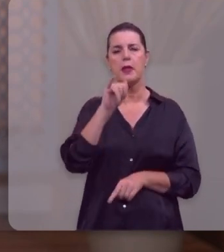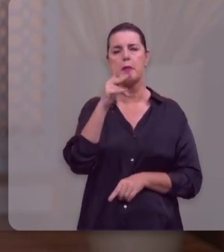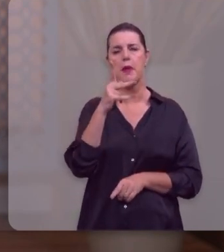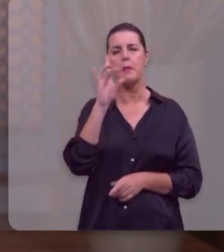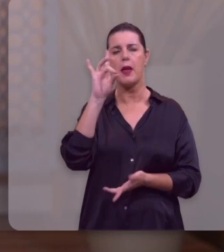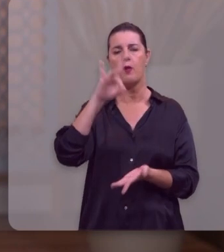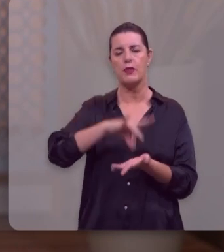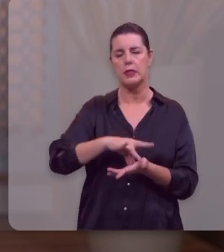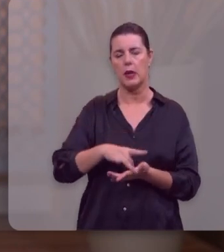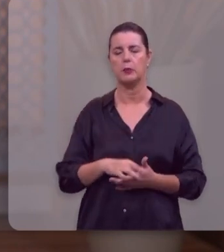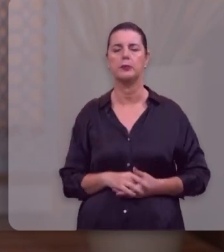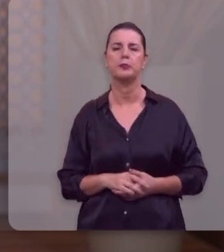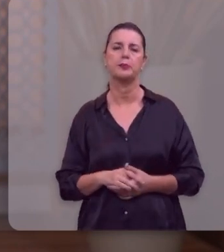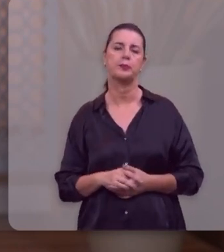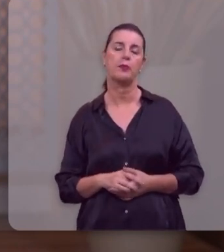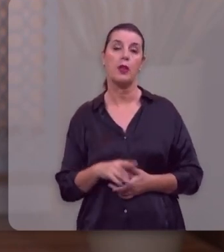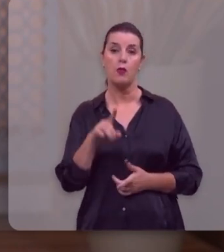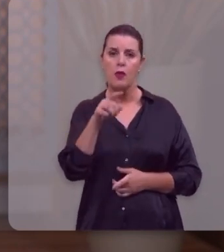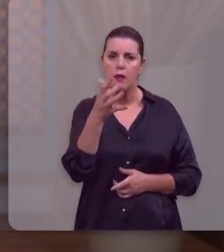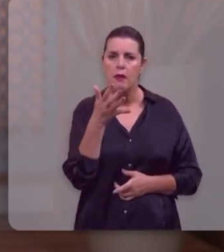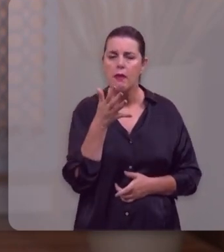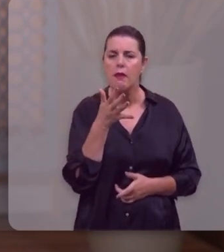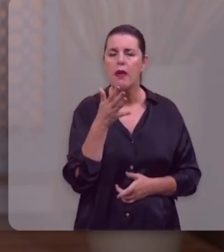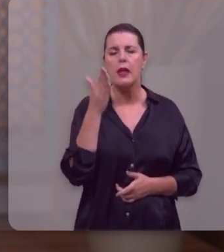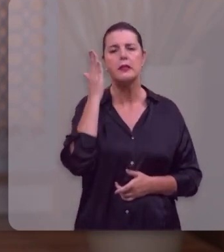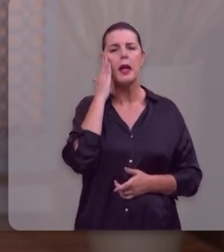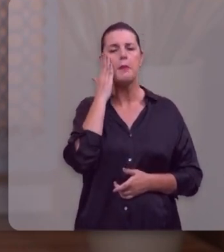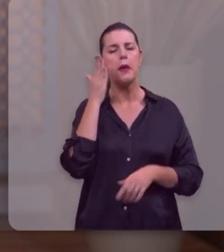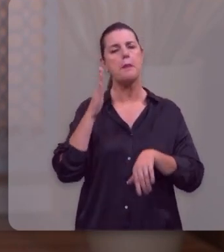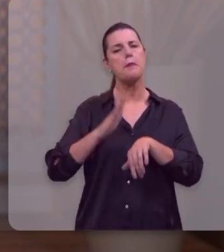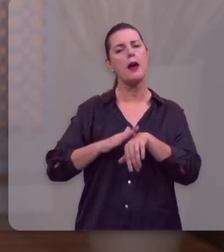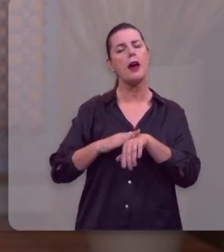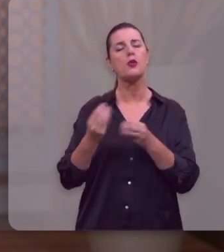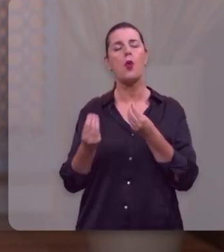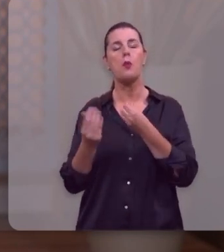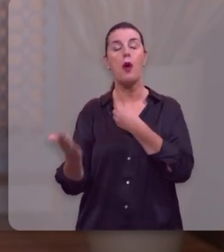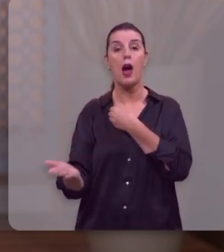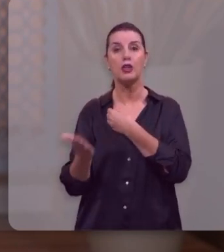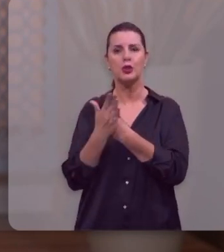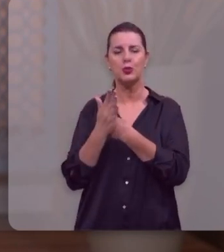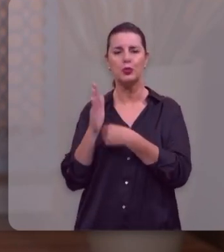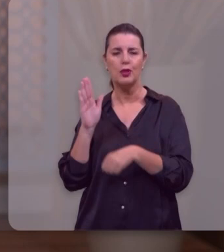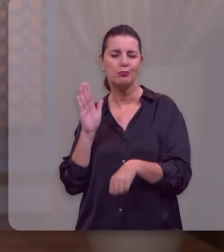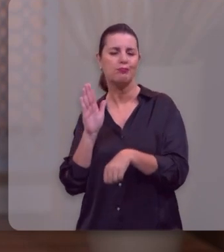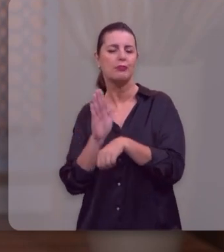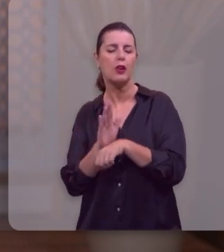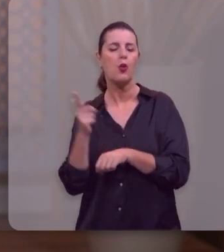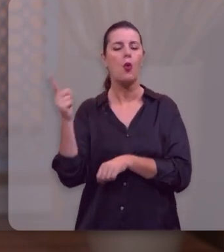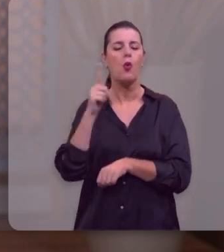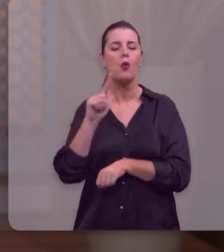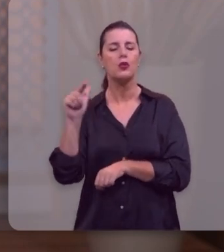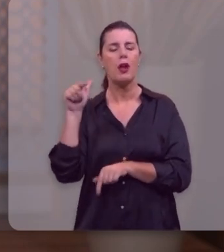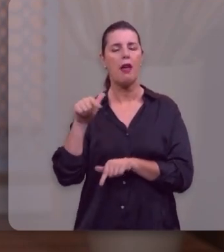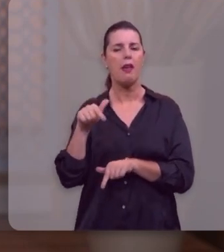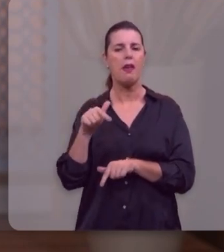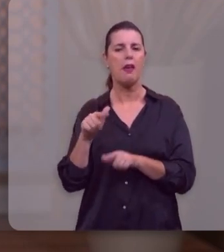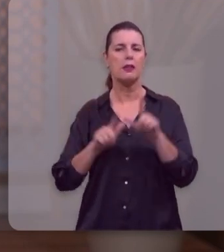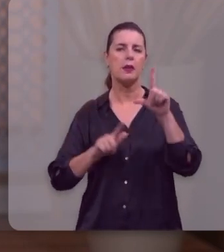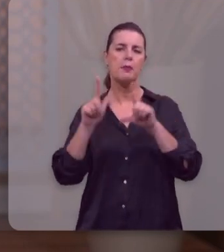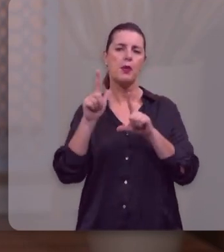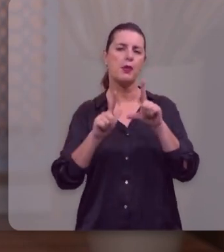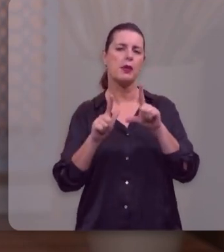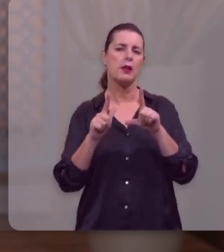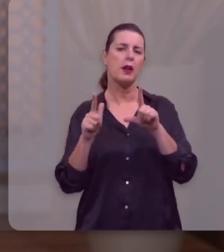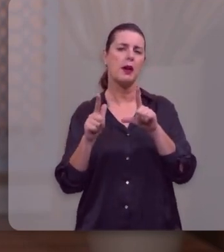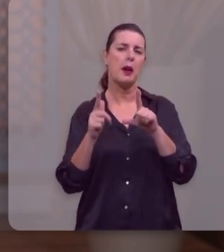IPB Oficial. Se você quer saber também como nos ajudar a manter esse programa no ar, programa que